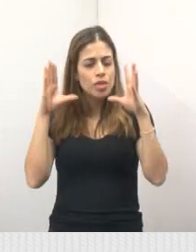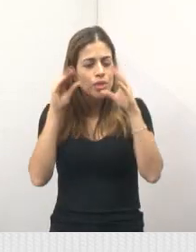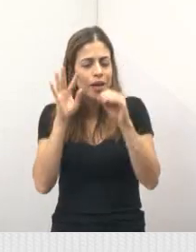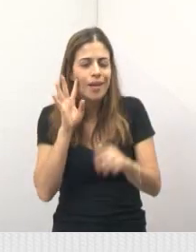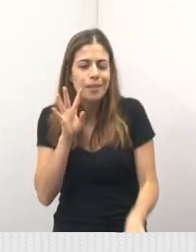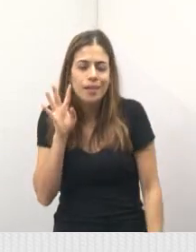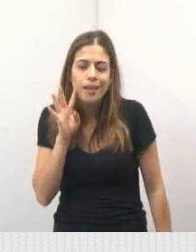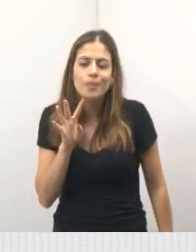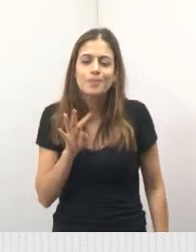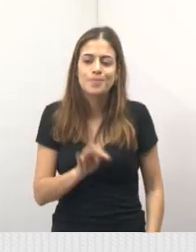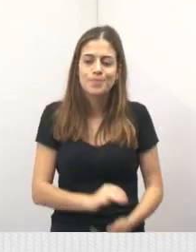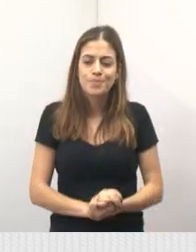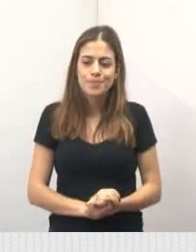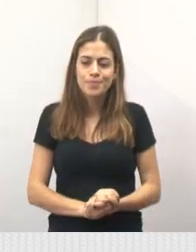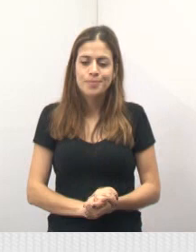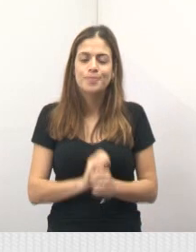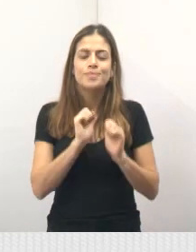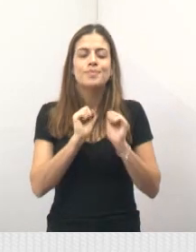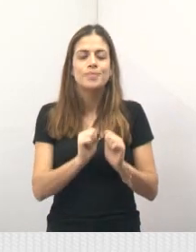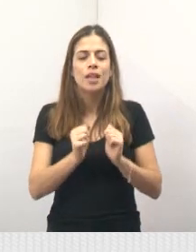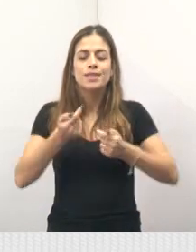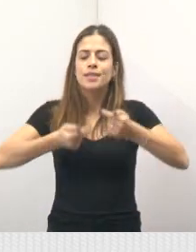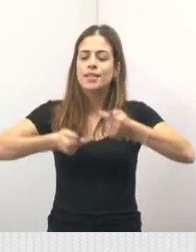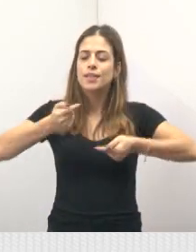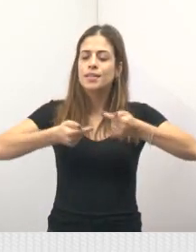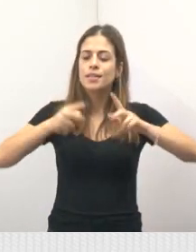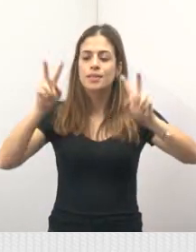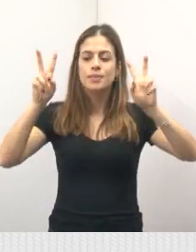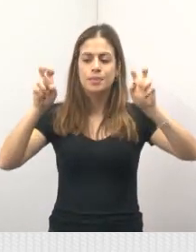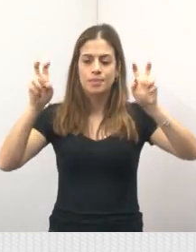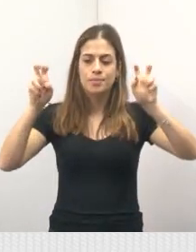bacana, onde pudemos aí discutir esse tema.